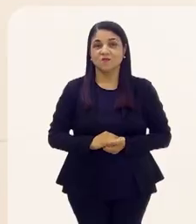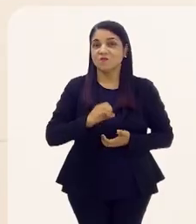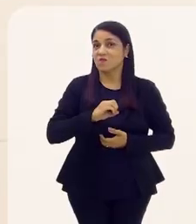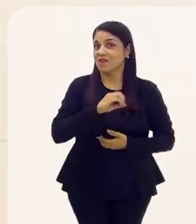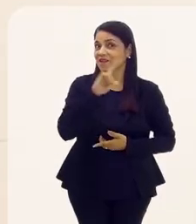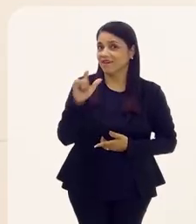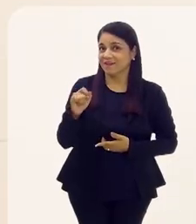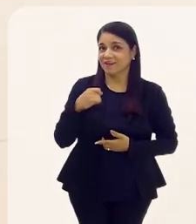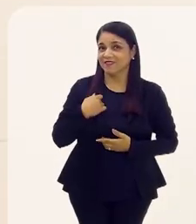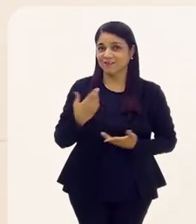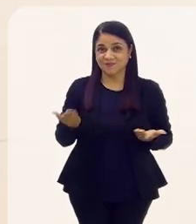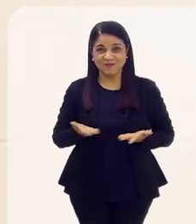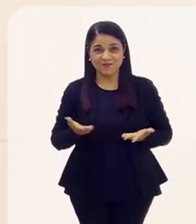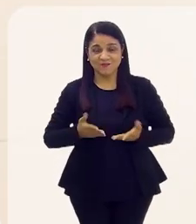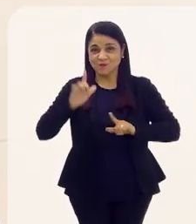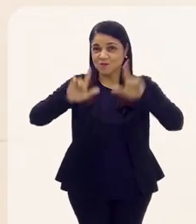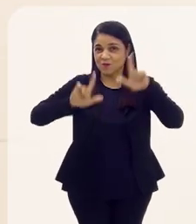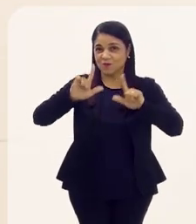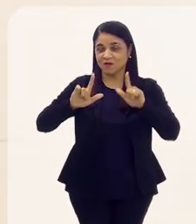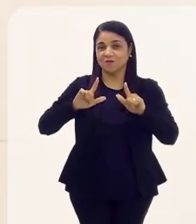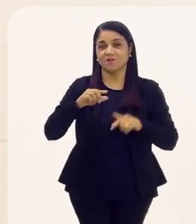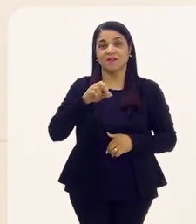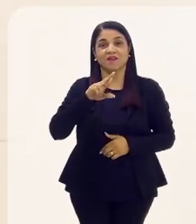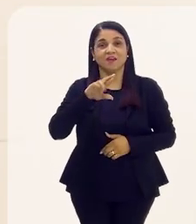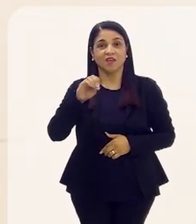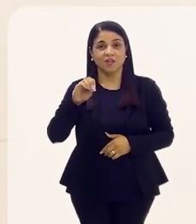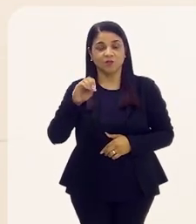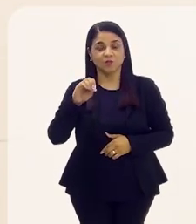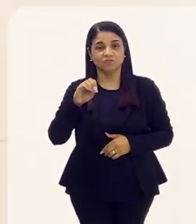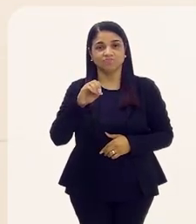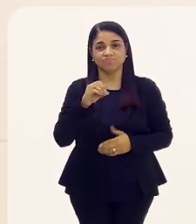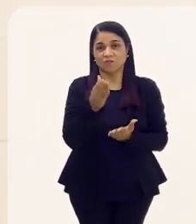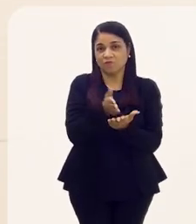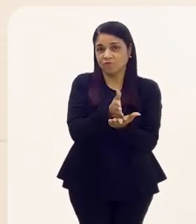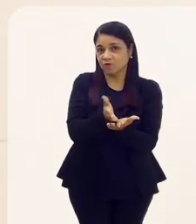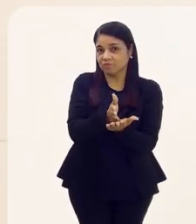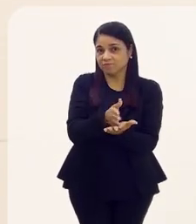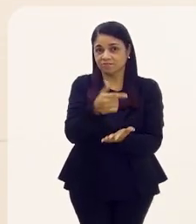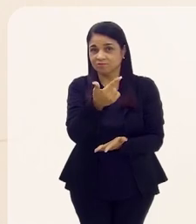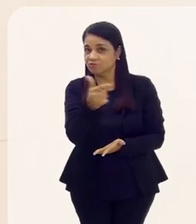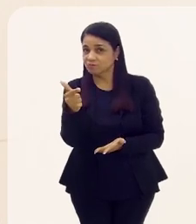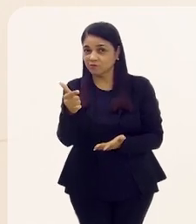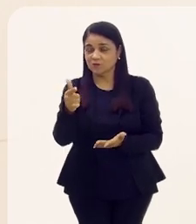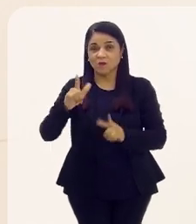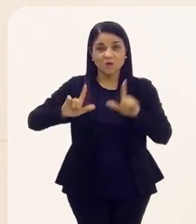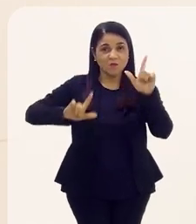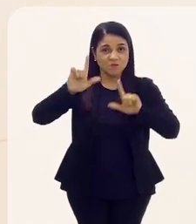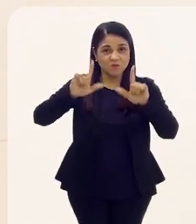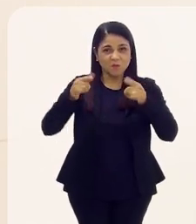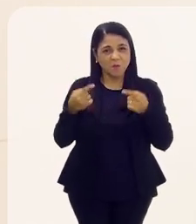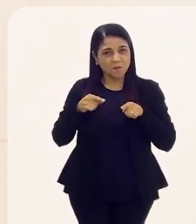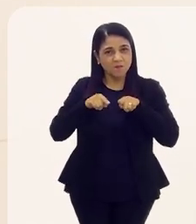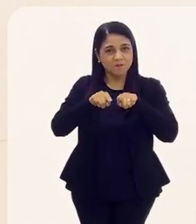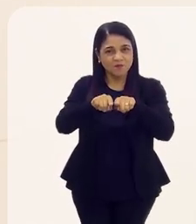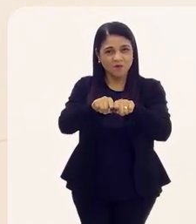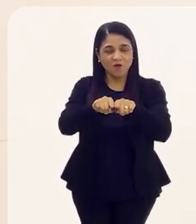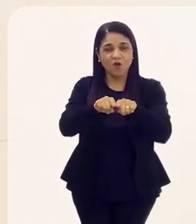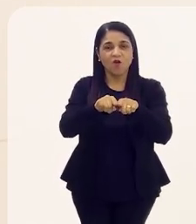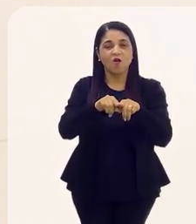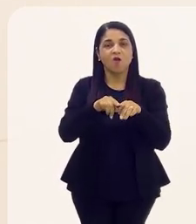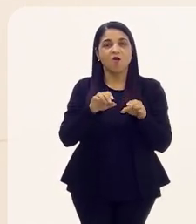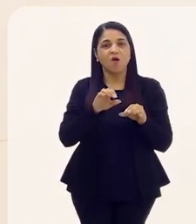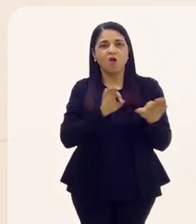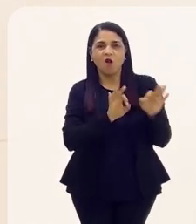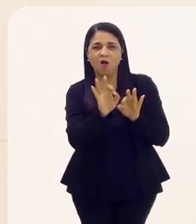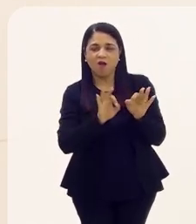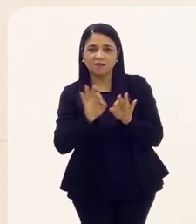Olá, estamos aqui para mais um programa Rio Sem Fronteiras, um programa que é da parceria da Ordem